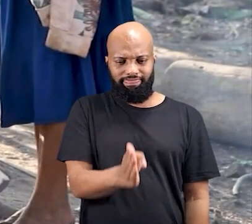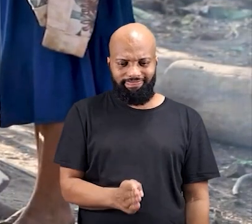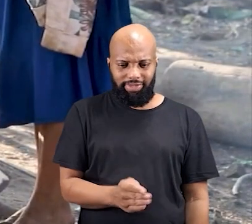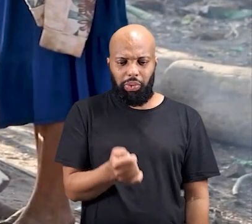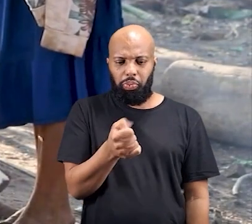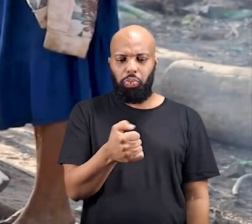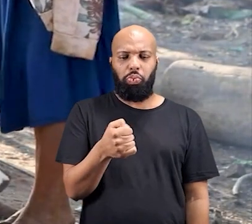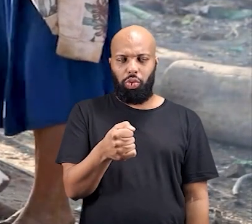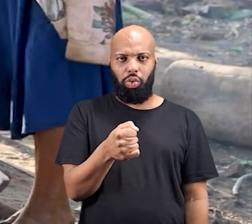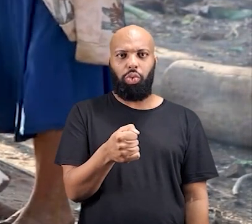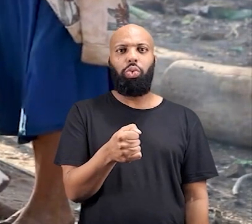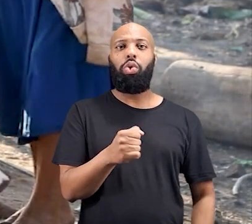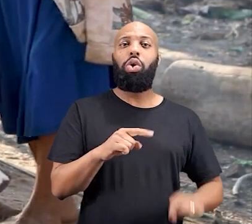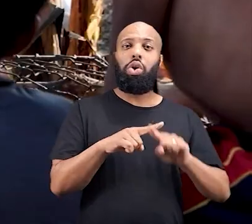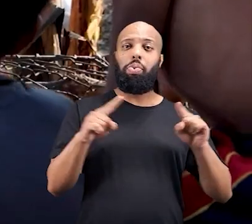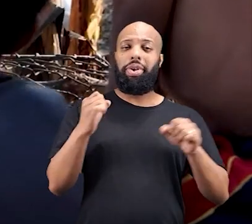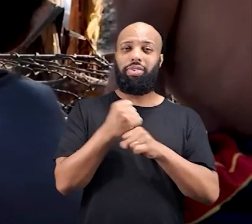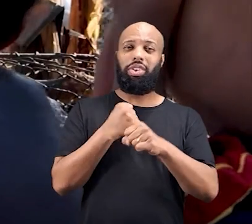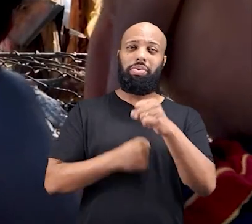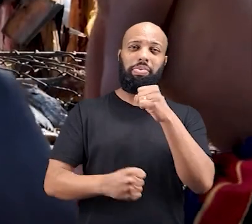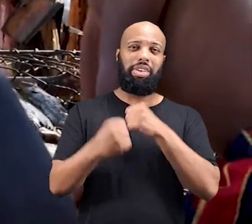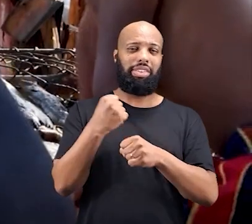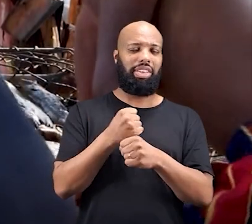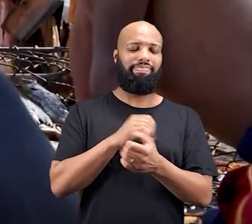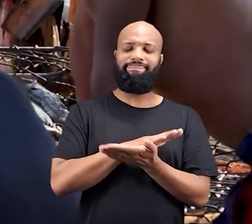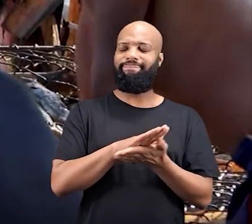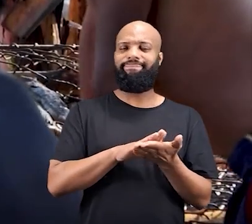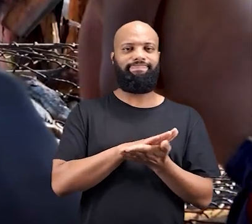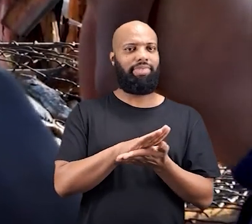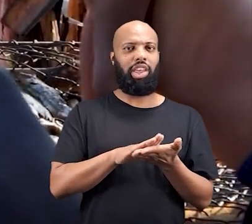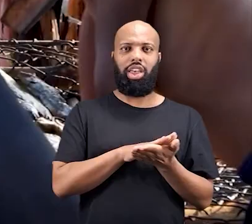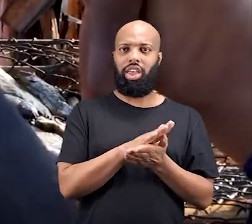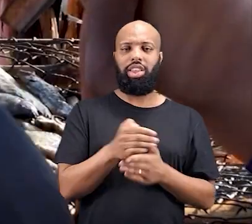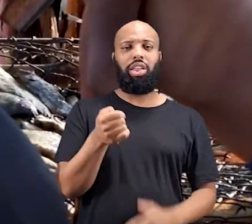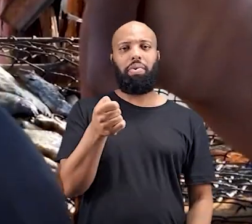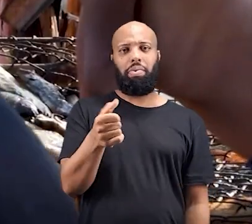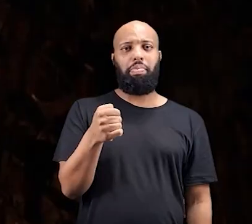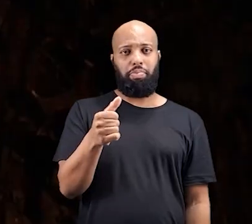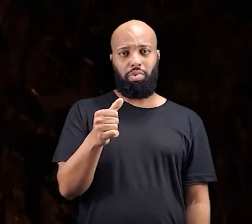dificultava muito para a gente fazer uma festa, né?